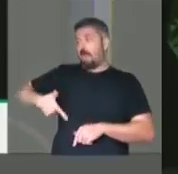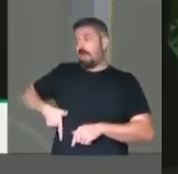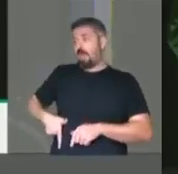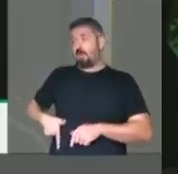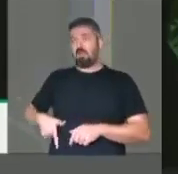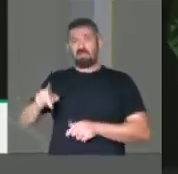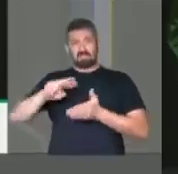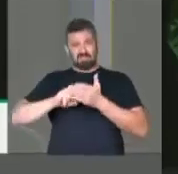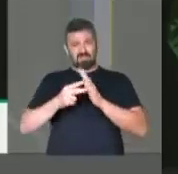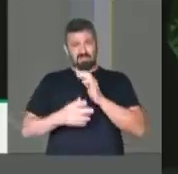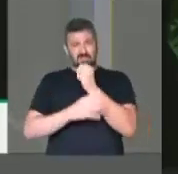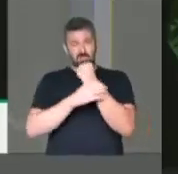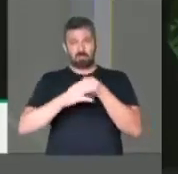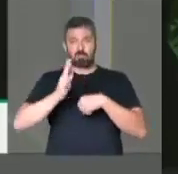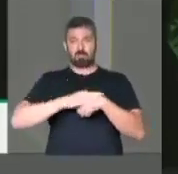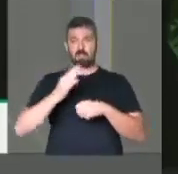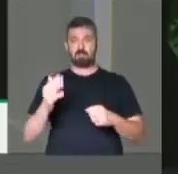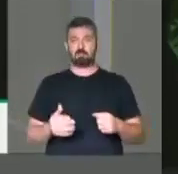sociedade mais segura.